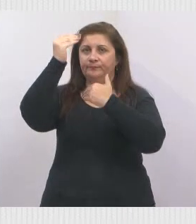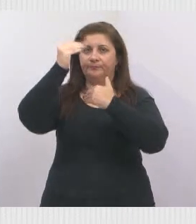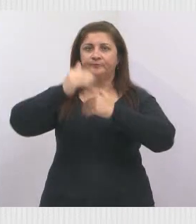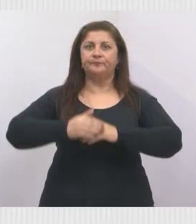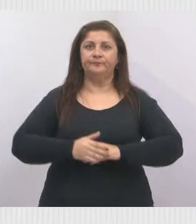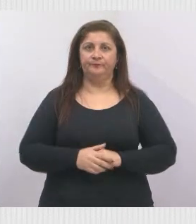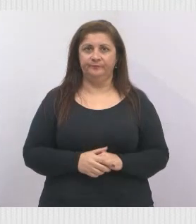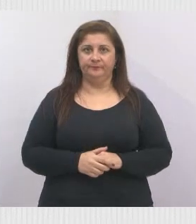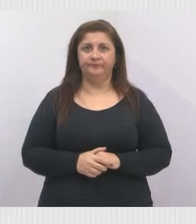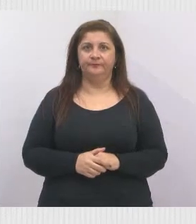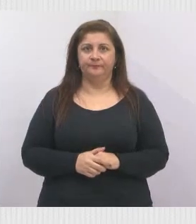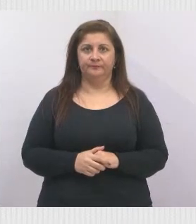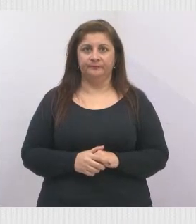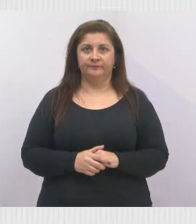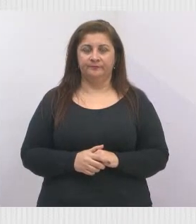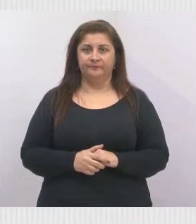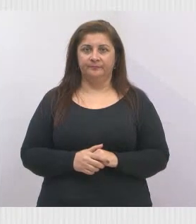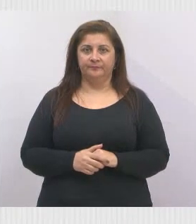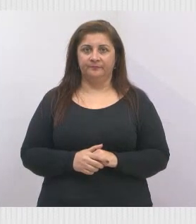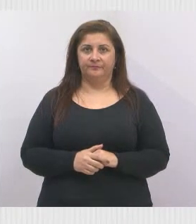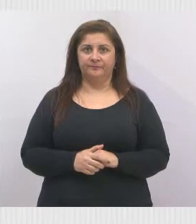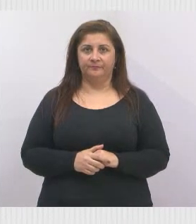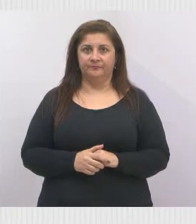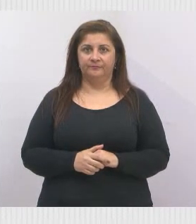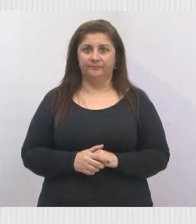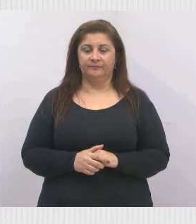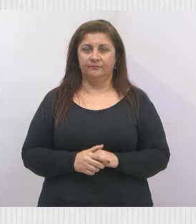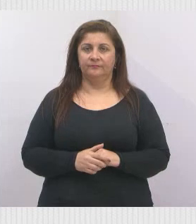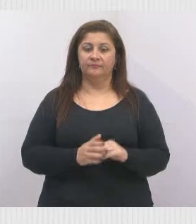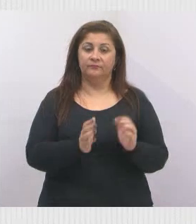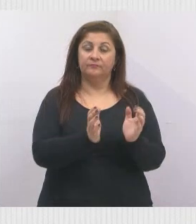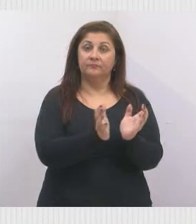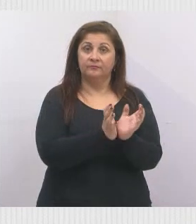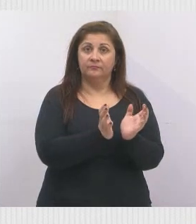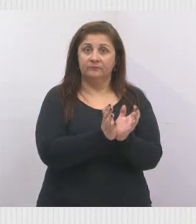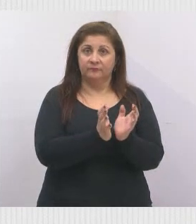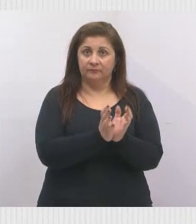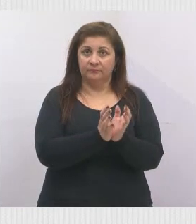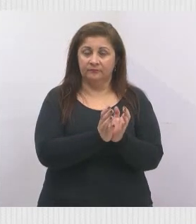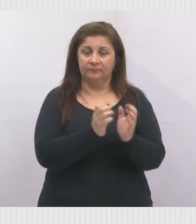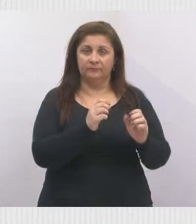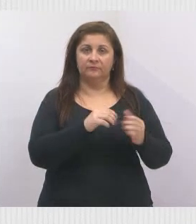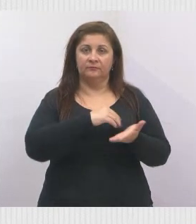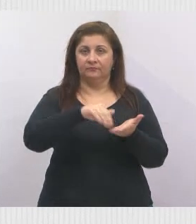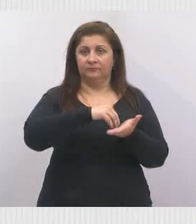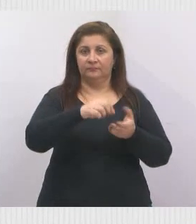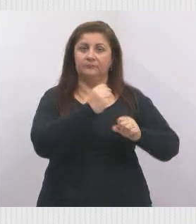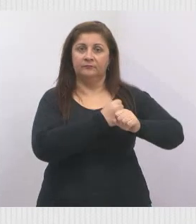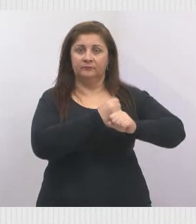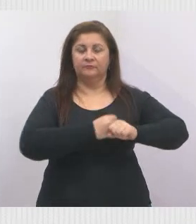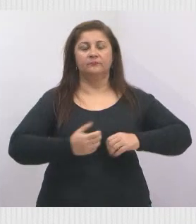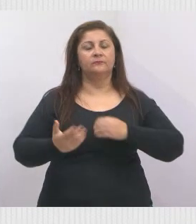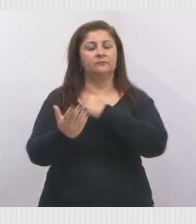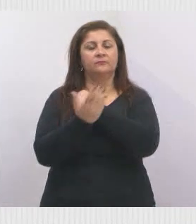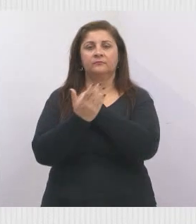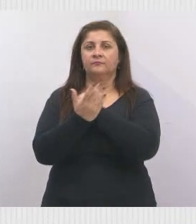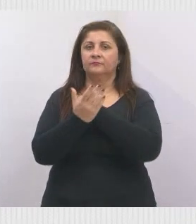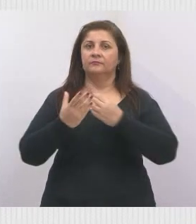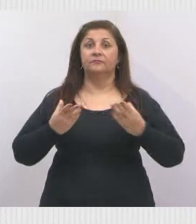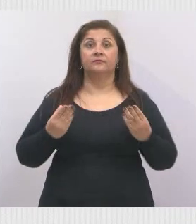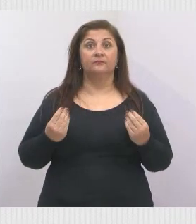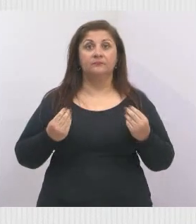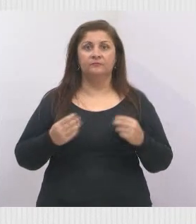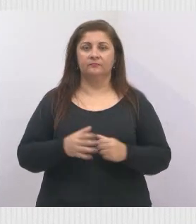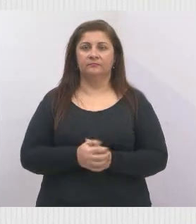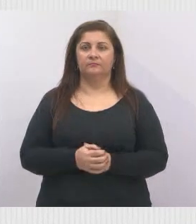o pessoal da equipe da infraestrutura que tem nos ajudado muito com